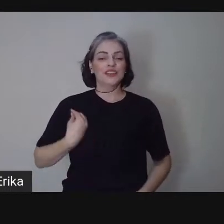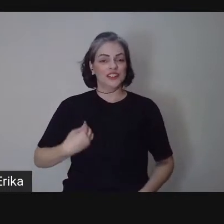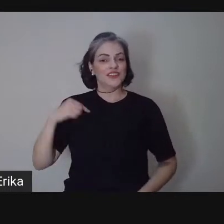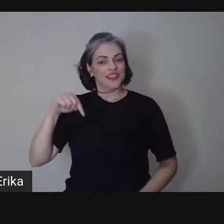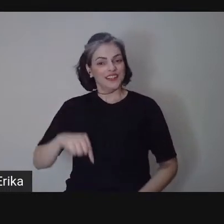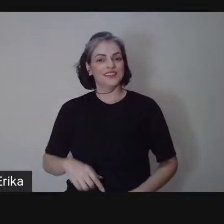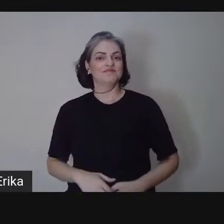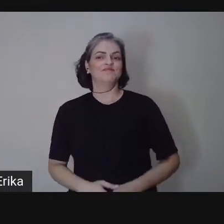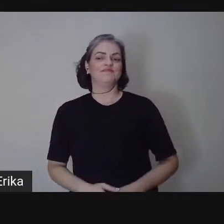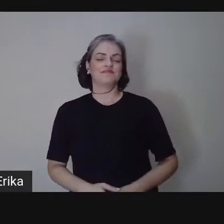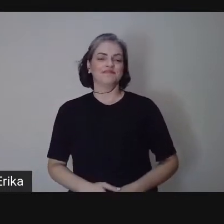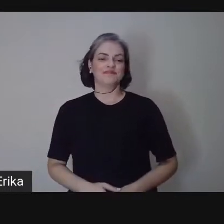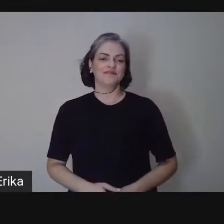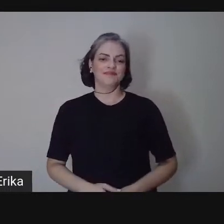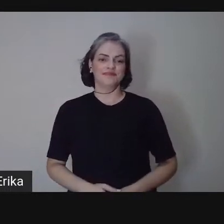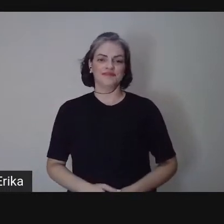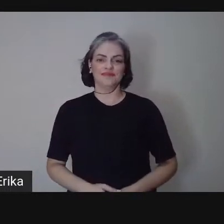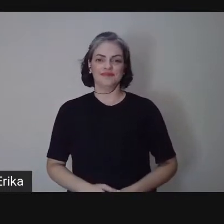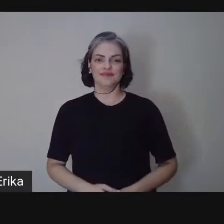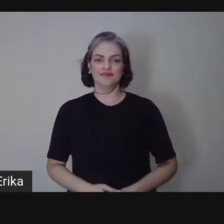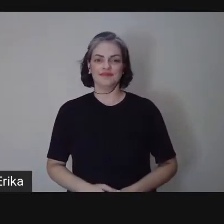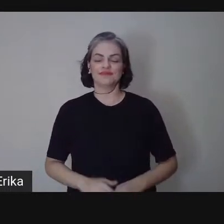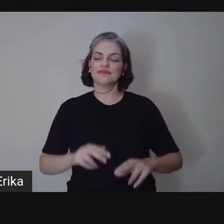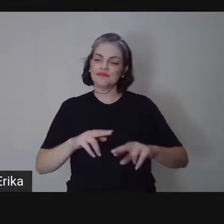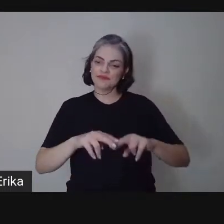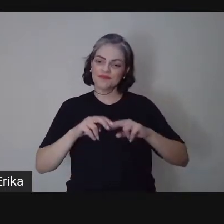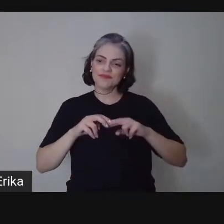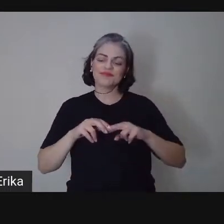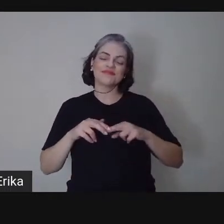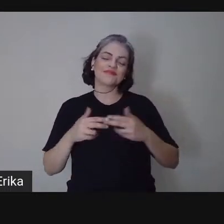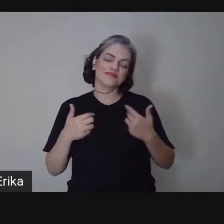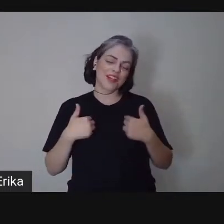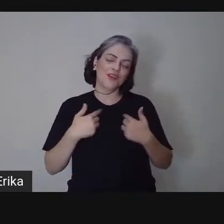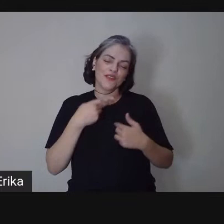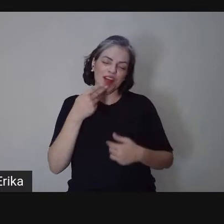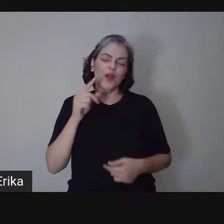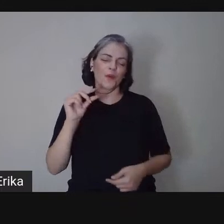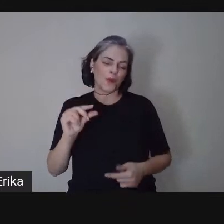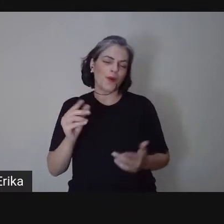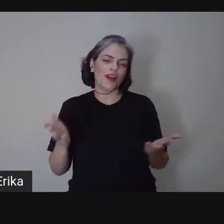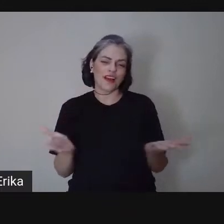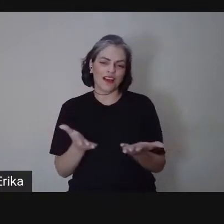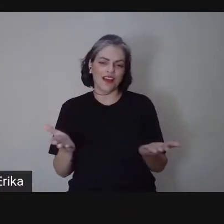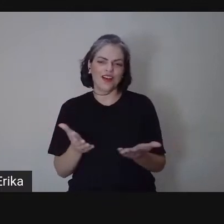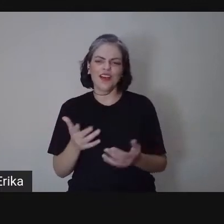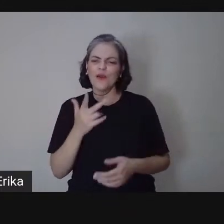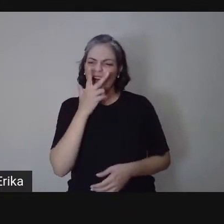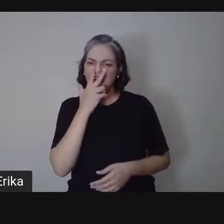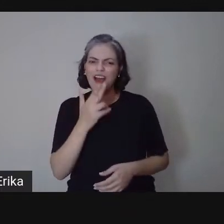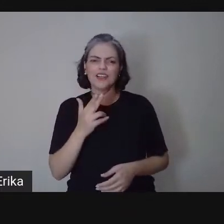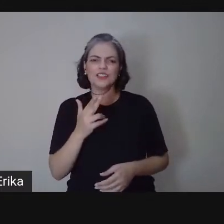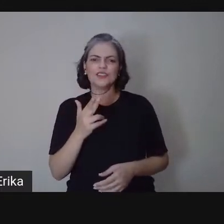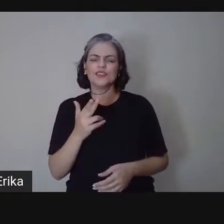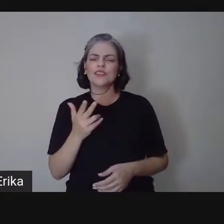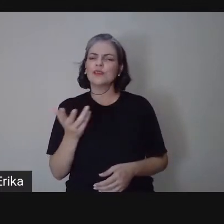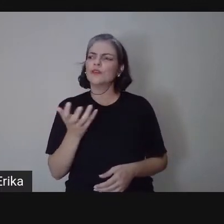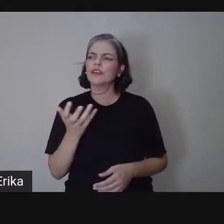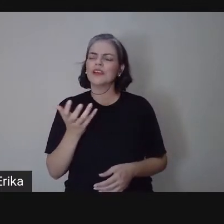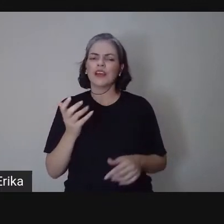então é sobre isso que eu gostaria de falar um pouquinho e eu acho que eu vou abrir um pouco a minha tela